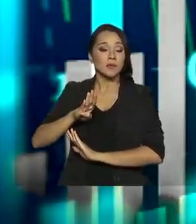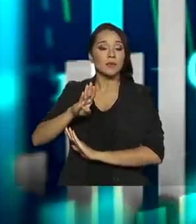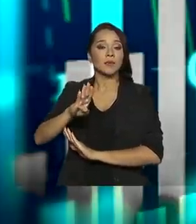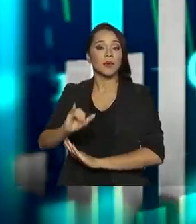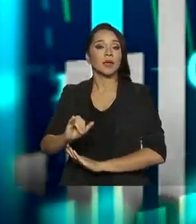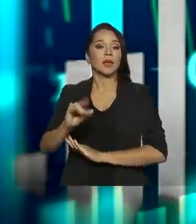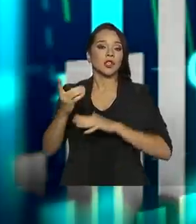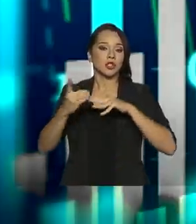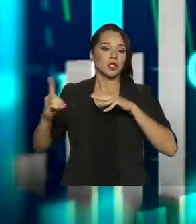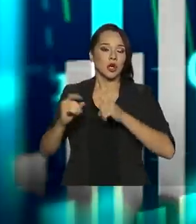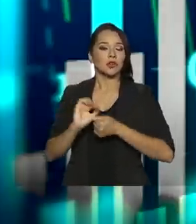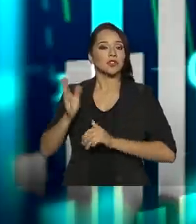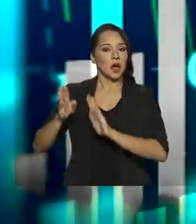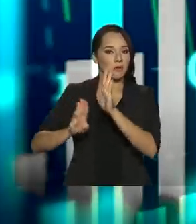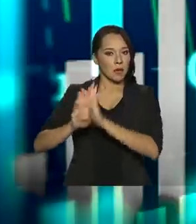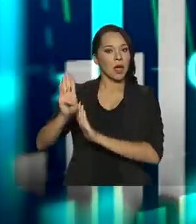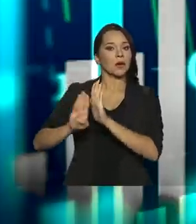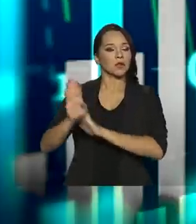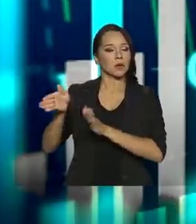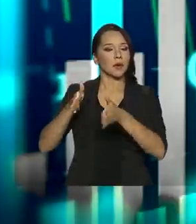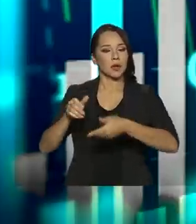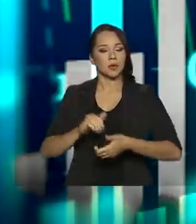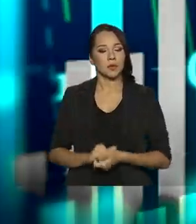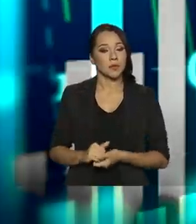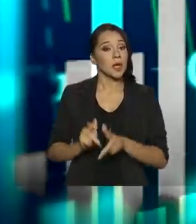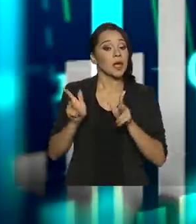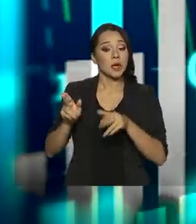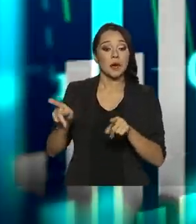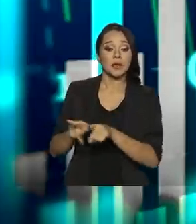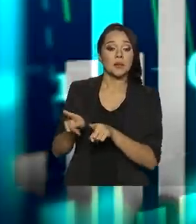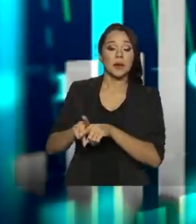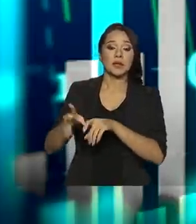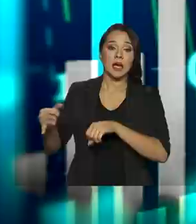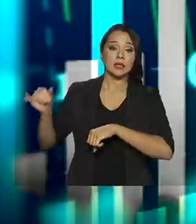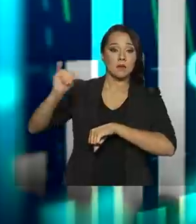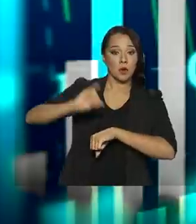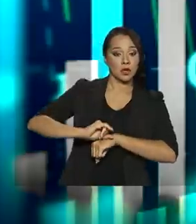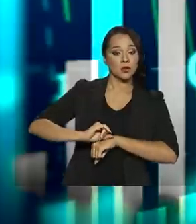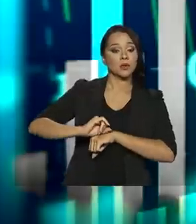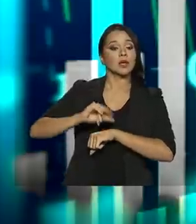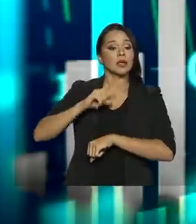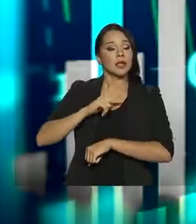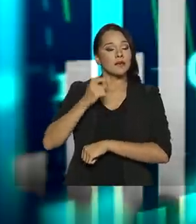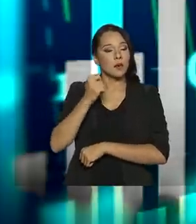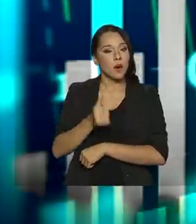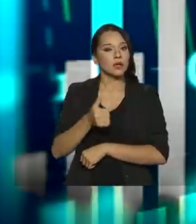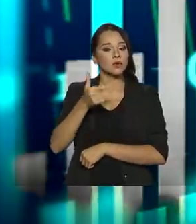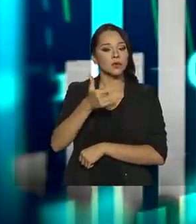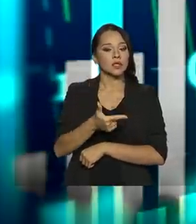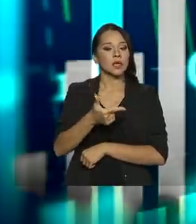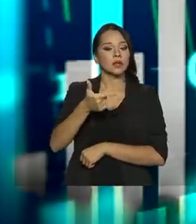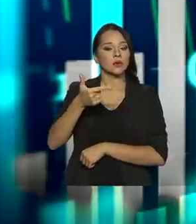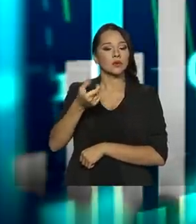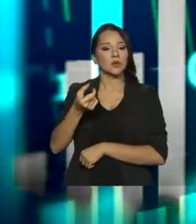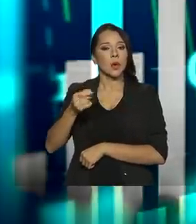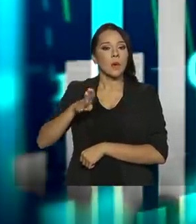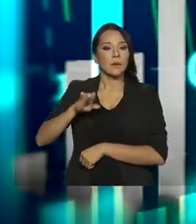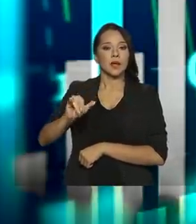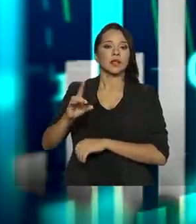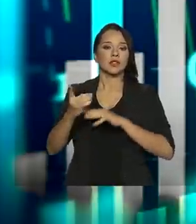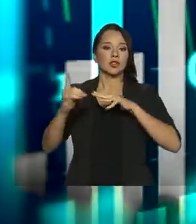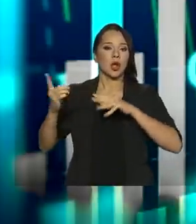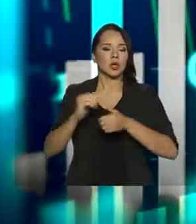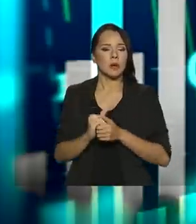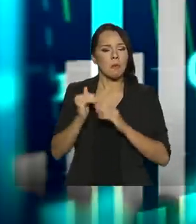dólares, sendo já um recorde para o período. Da mesma forma, as importações já atingiram quase 200 bilhões de dólares,